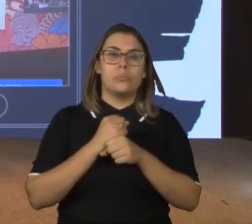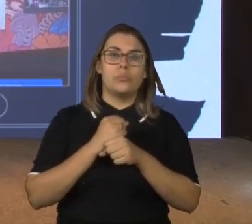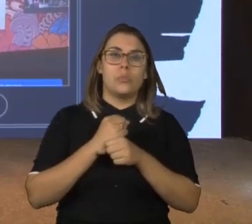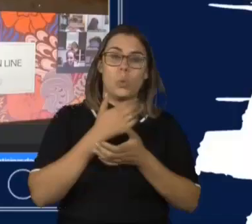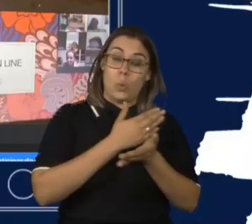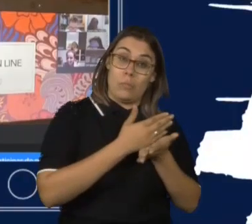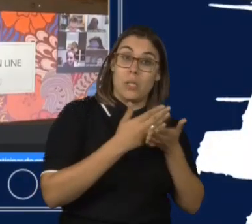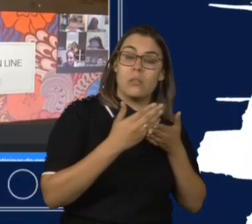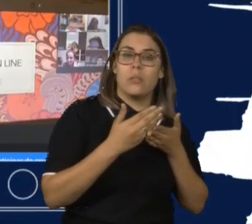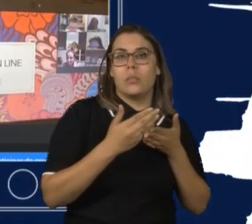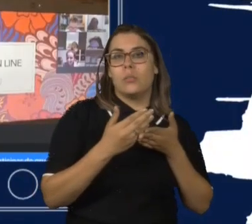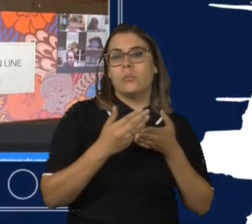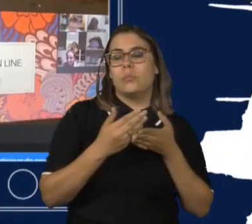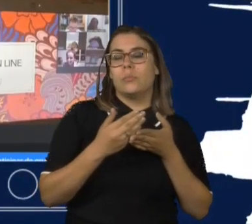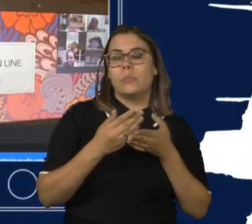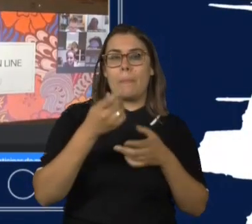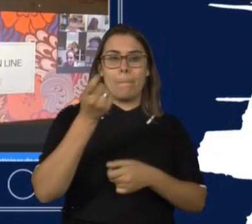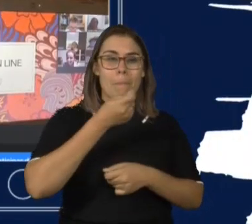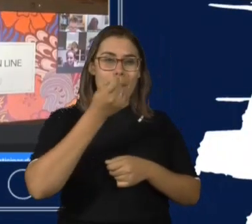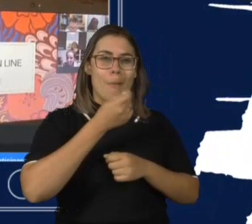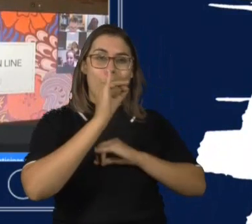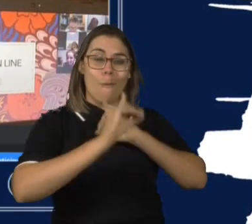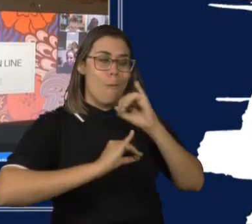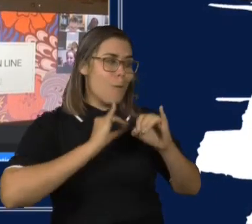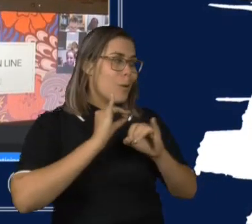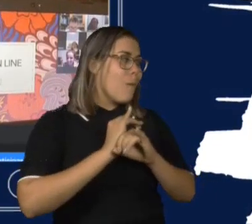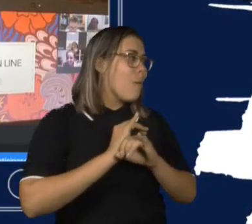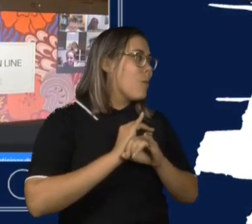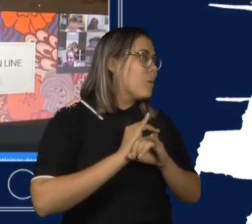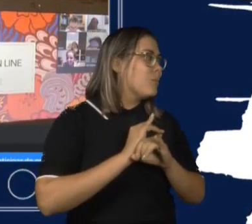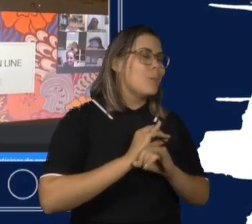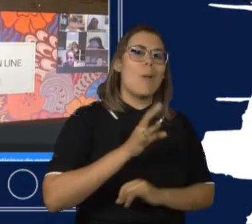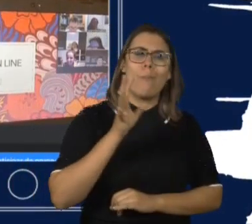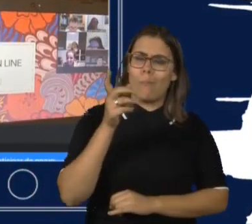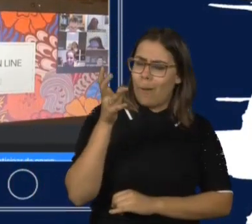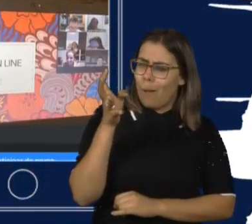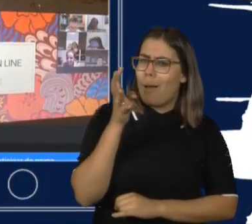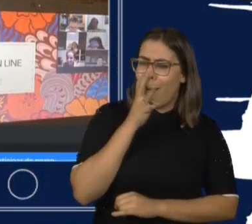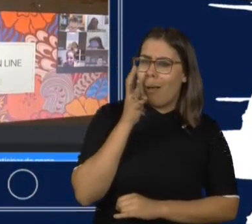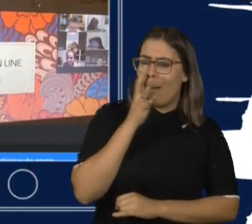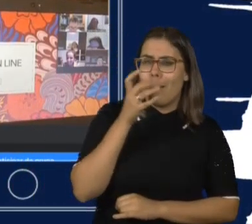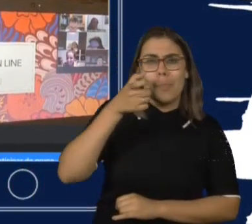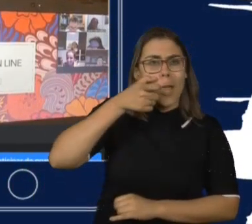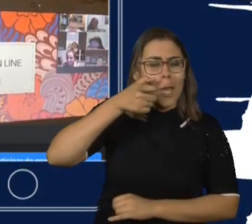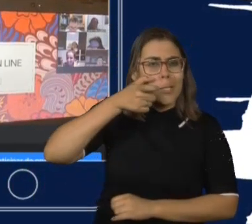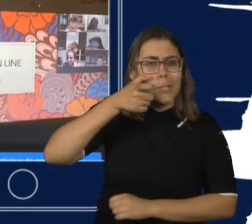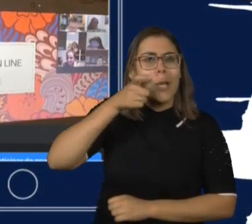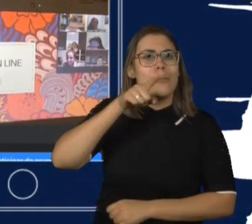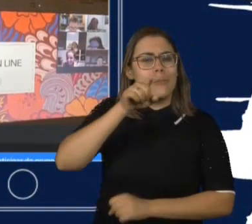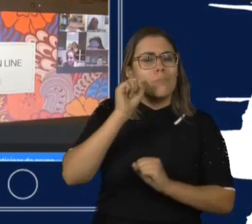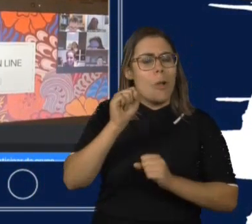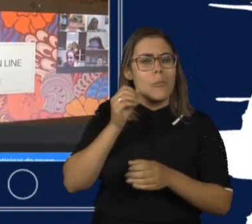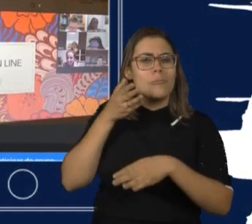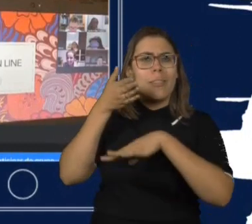iniciaram o projeto Pipa Online. Vocês precisam entrar, é uma coisa superinteressante, tem muitos dados,